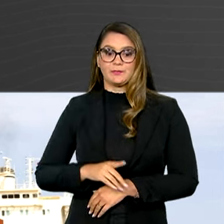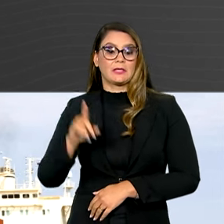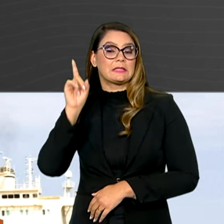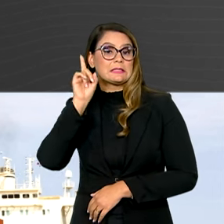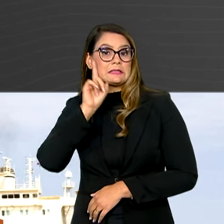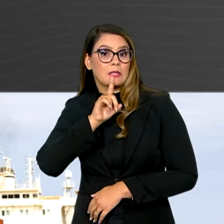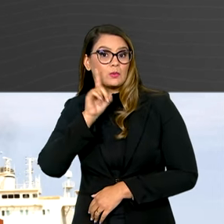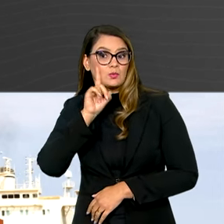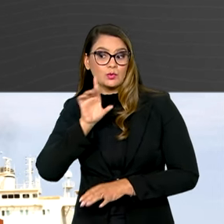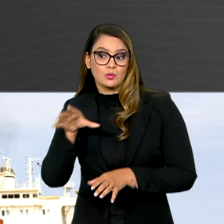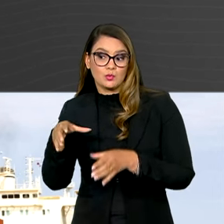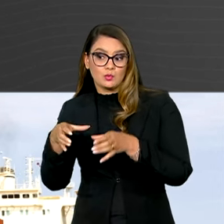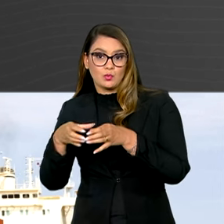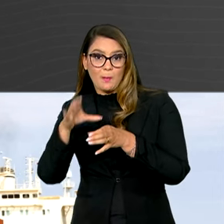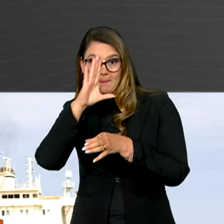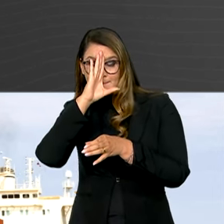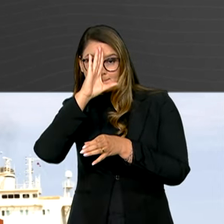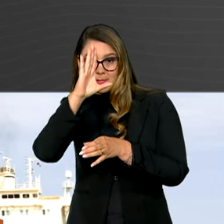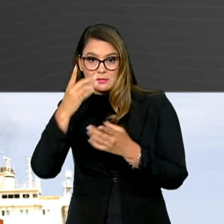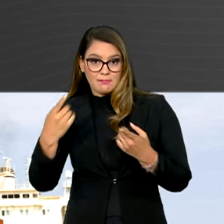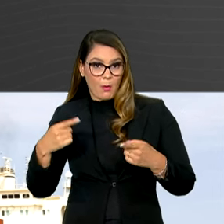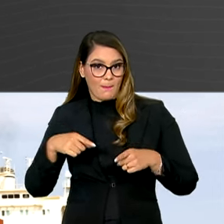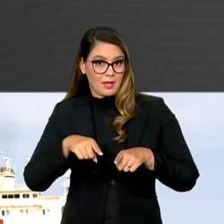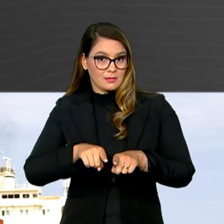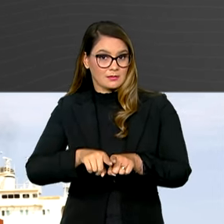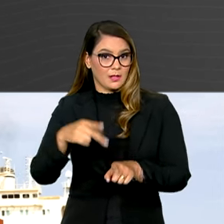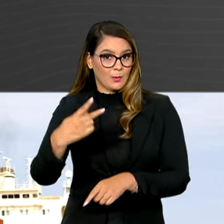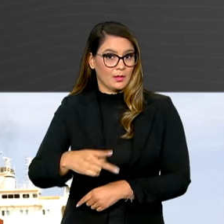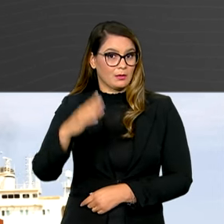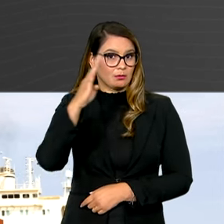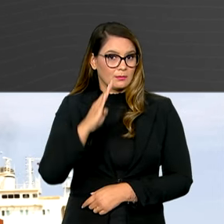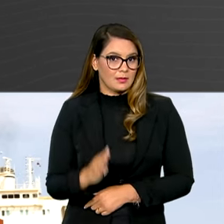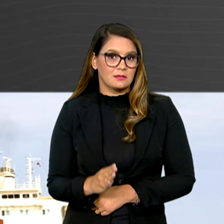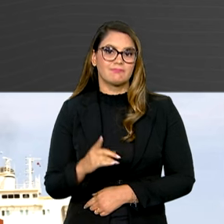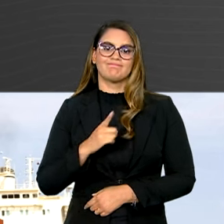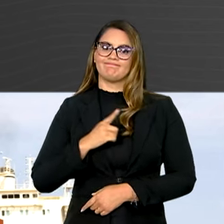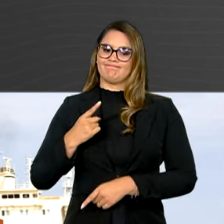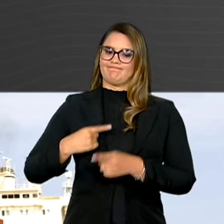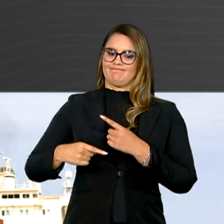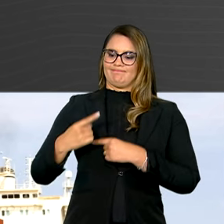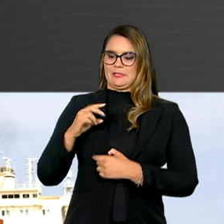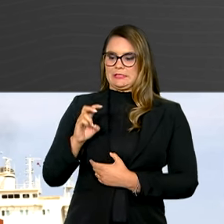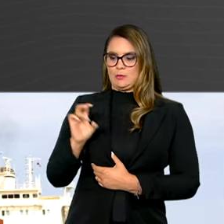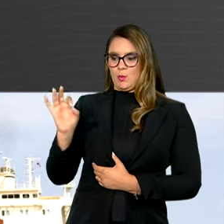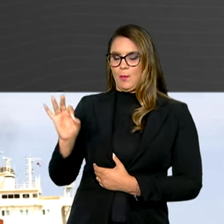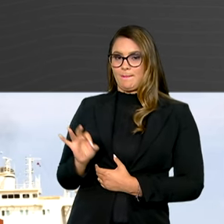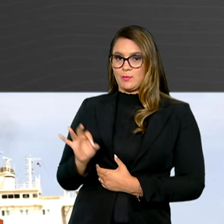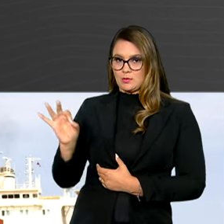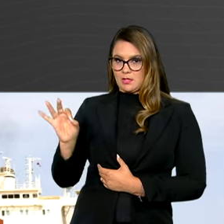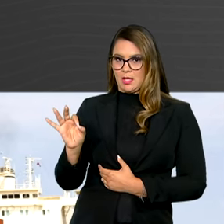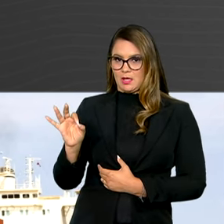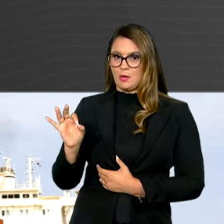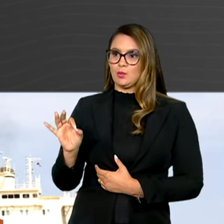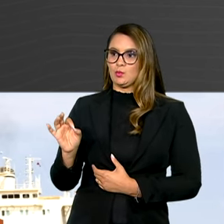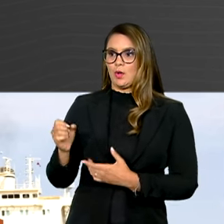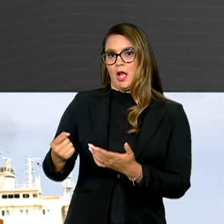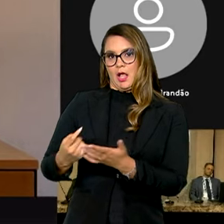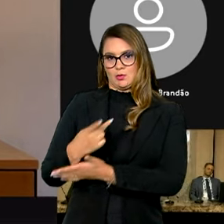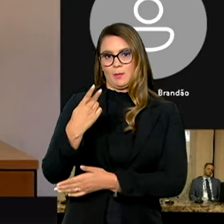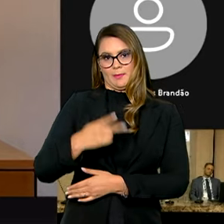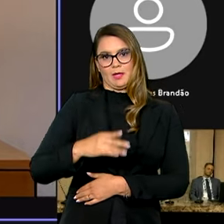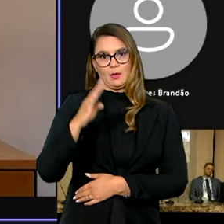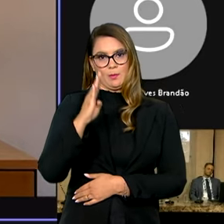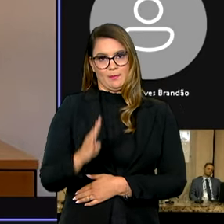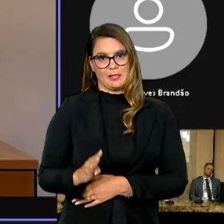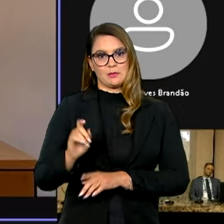que fazem parte do grupo dos principais parceiros comerciais, tiveram uma retração de 5% nas importações no mês de dezembro.